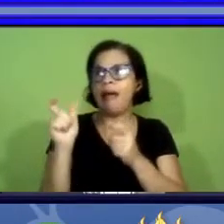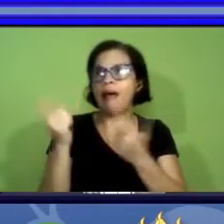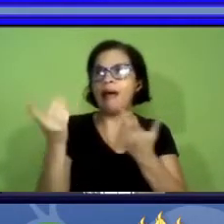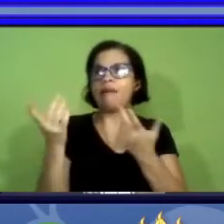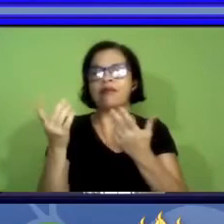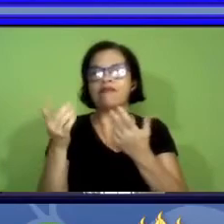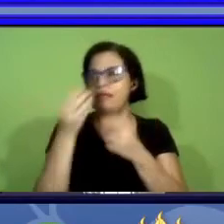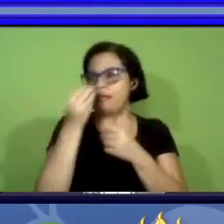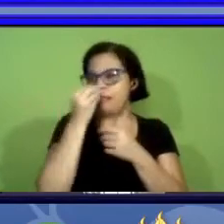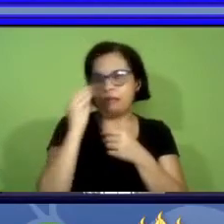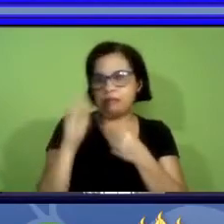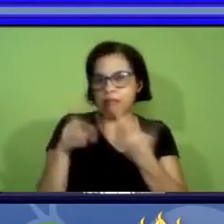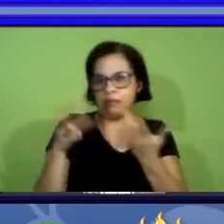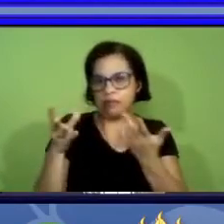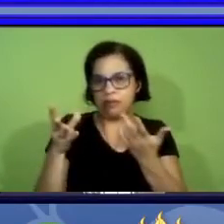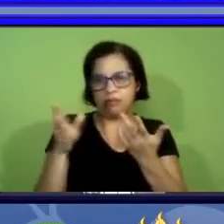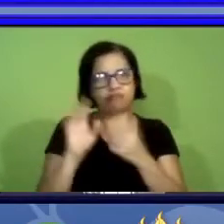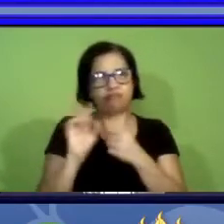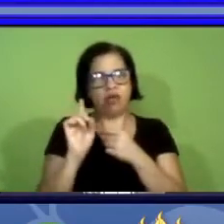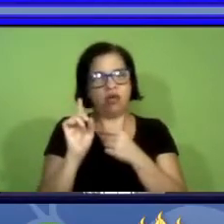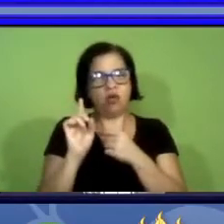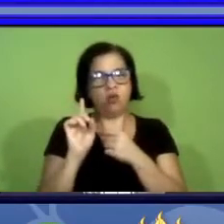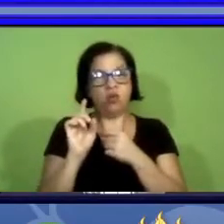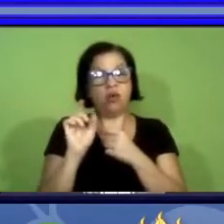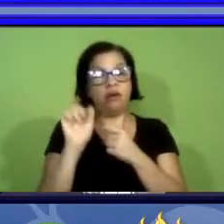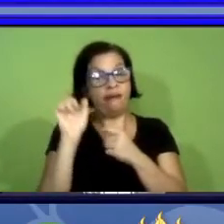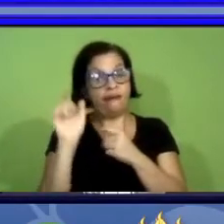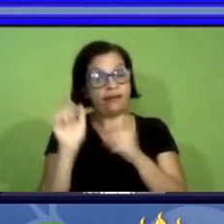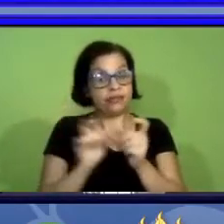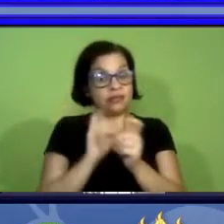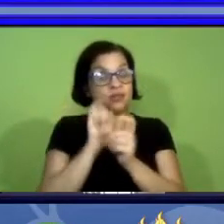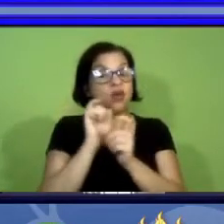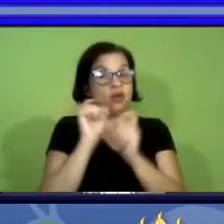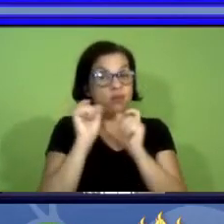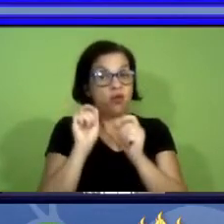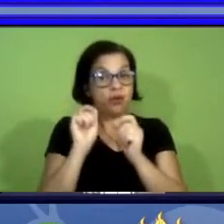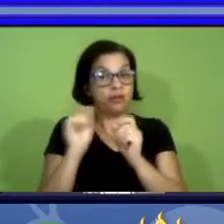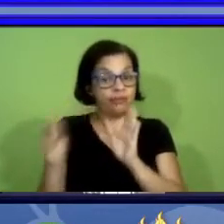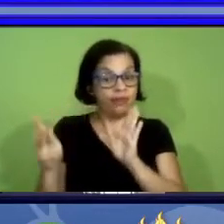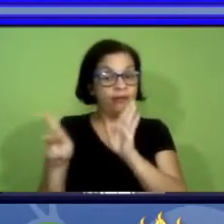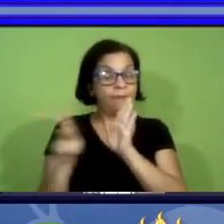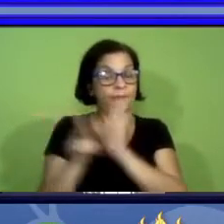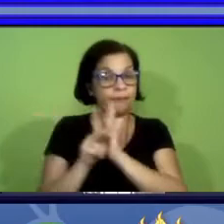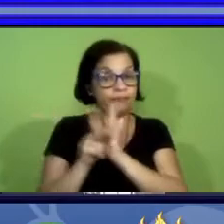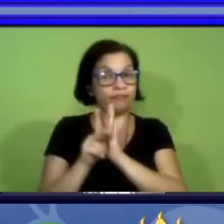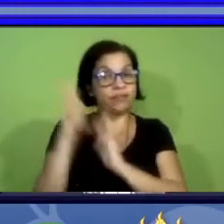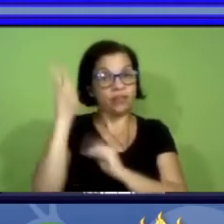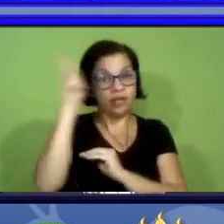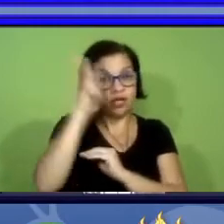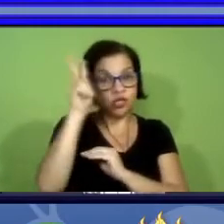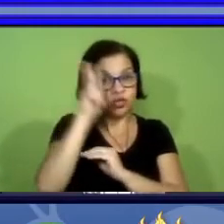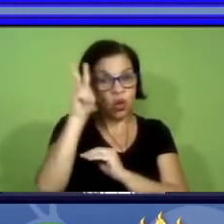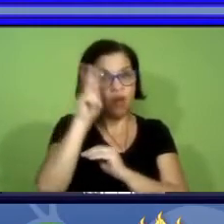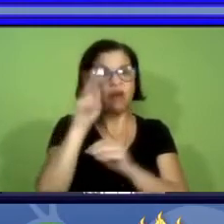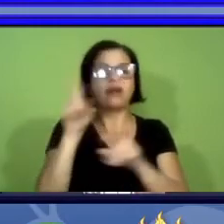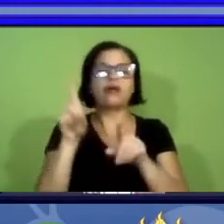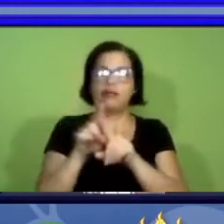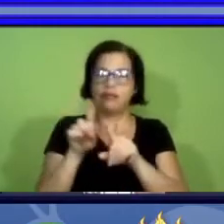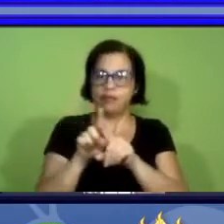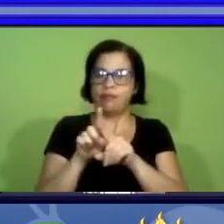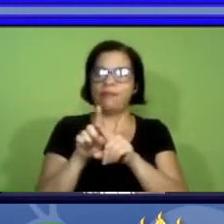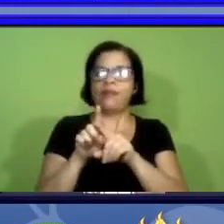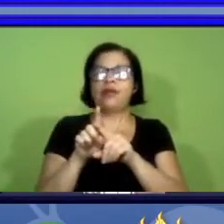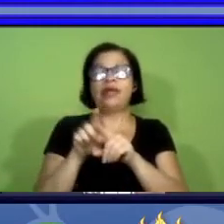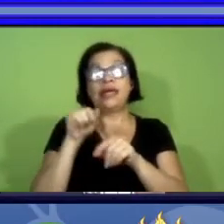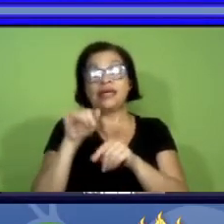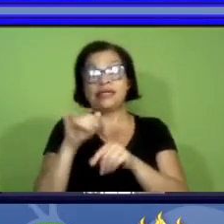desprezar não sinônimo faz parte da história de uma espécie e se ele